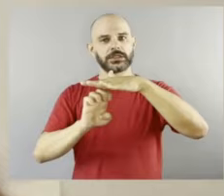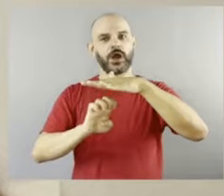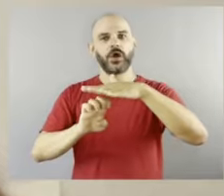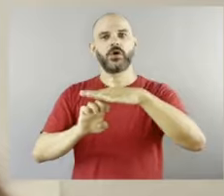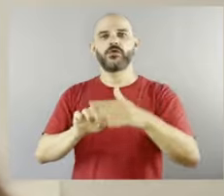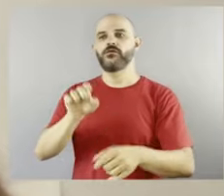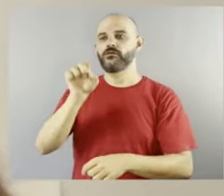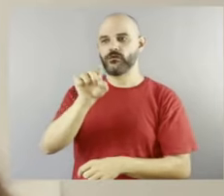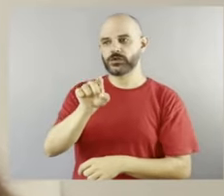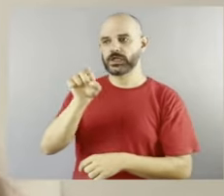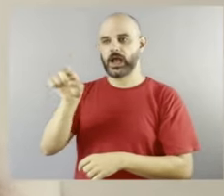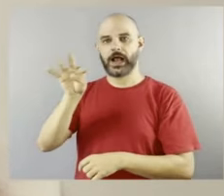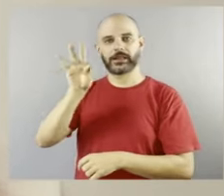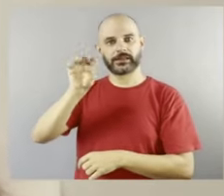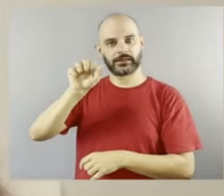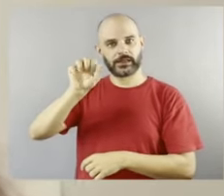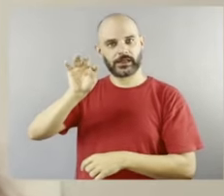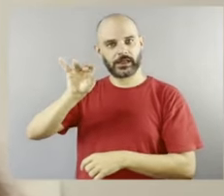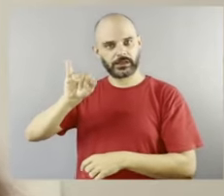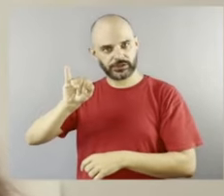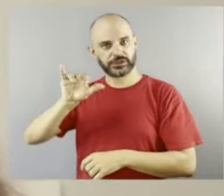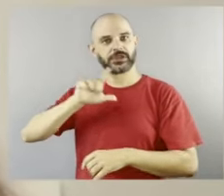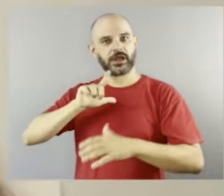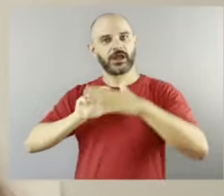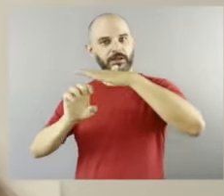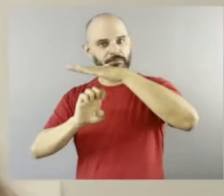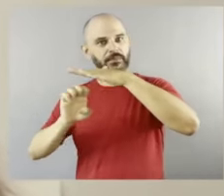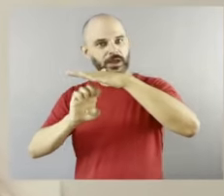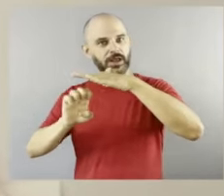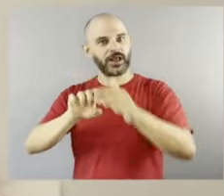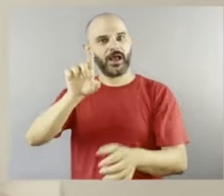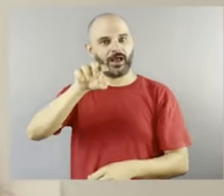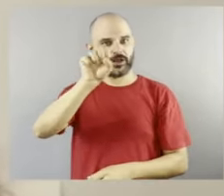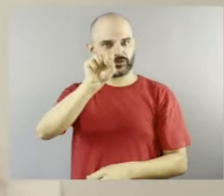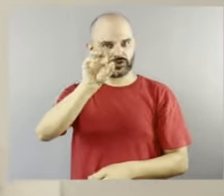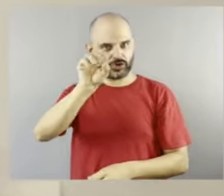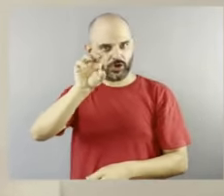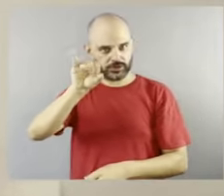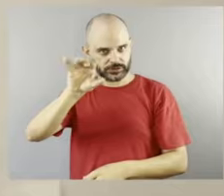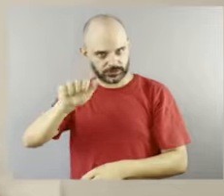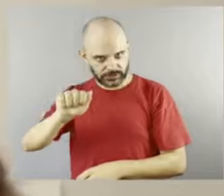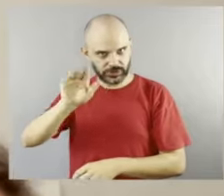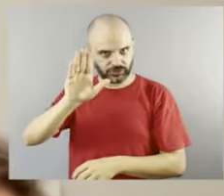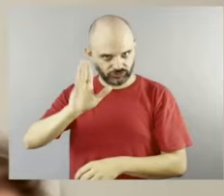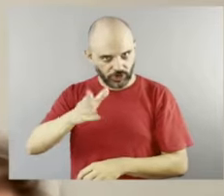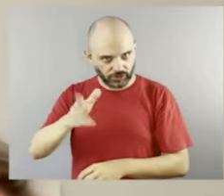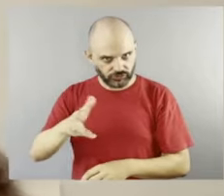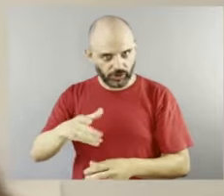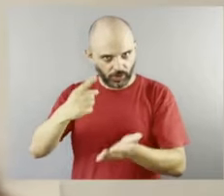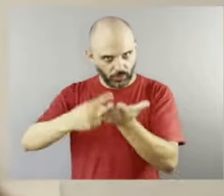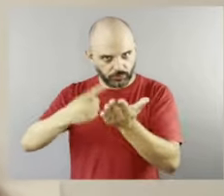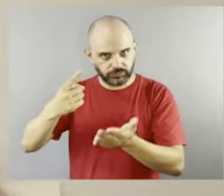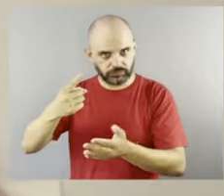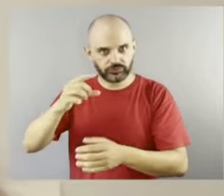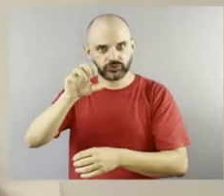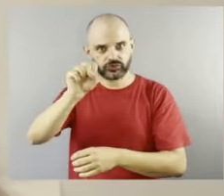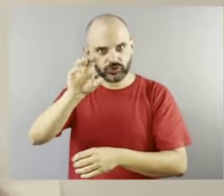a Tati são sócias, não é isso? Numa empresa, que é a Pia Castelli, né? Tati Pia Castelli. Isso. Já com esse